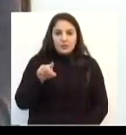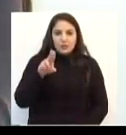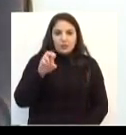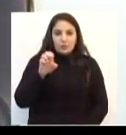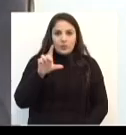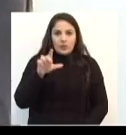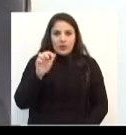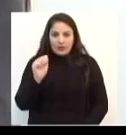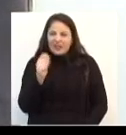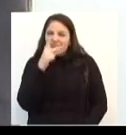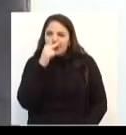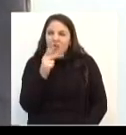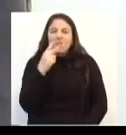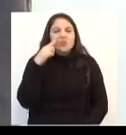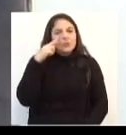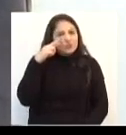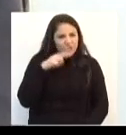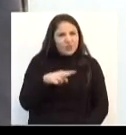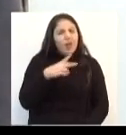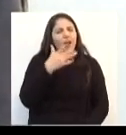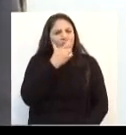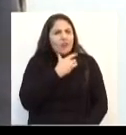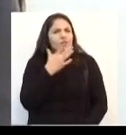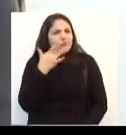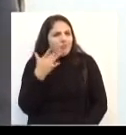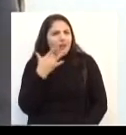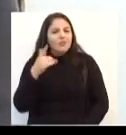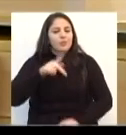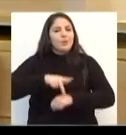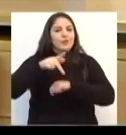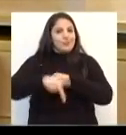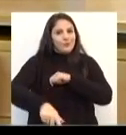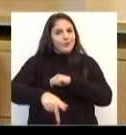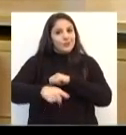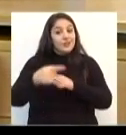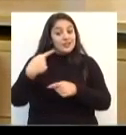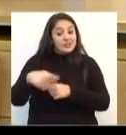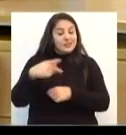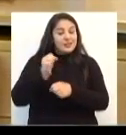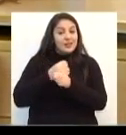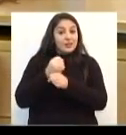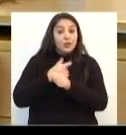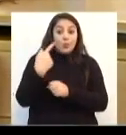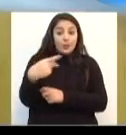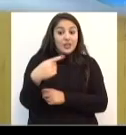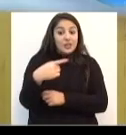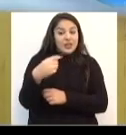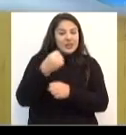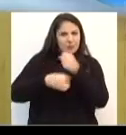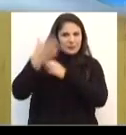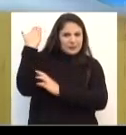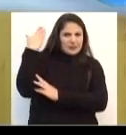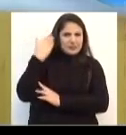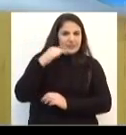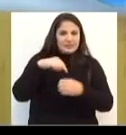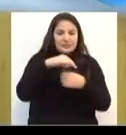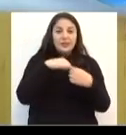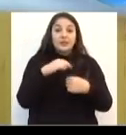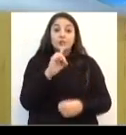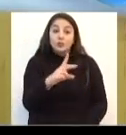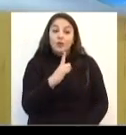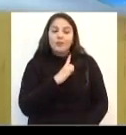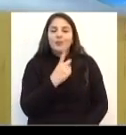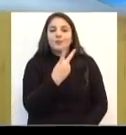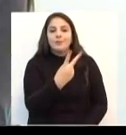e pelo que eu vi, Amaurel, vai ficar fácil para Passo Fundo esse ano, porque no ano passado, essa cidade venezuelana mobilizou